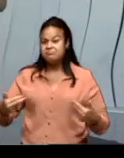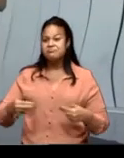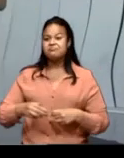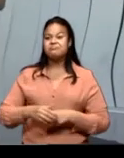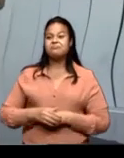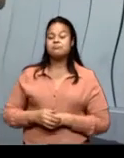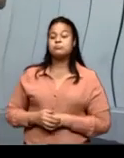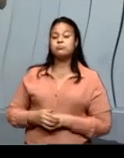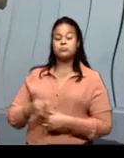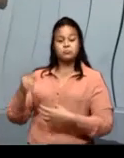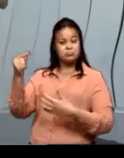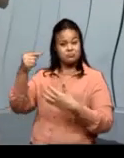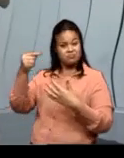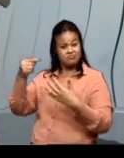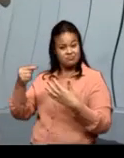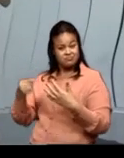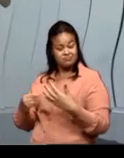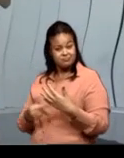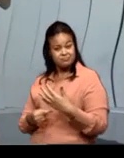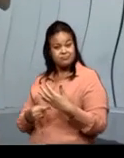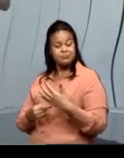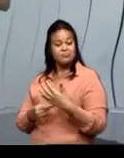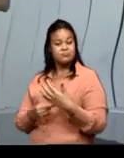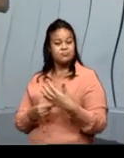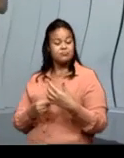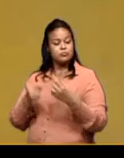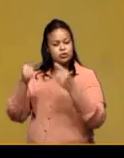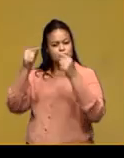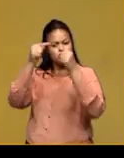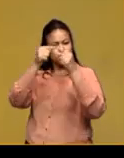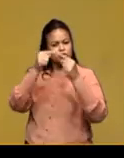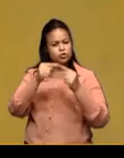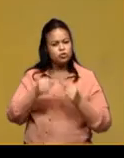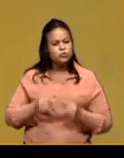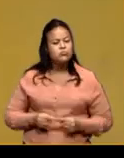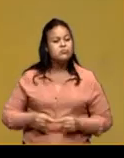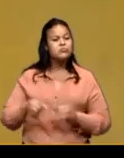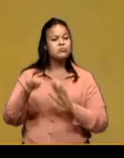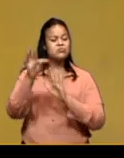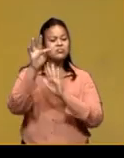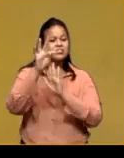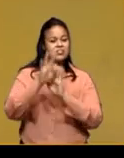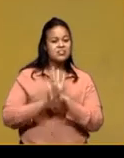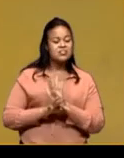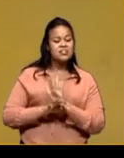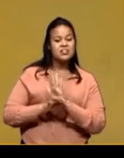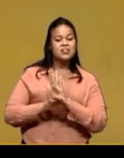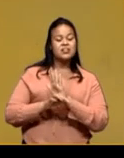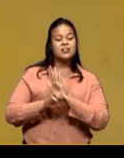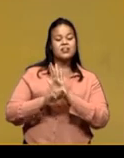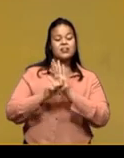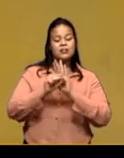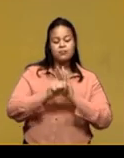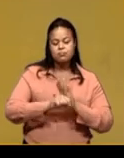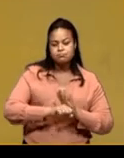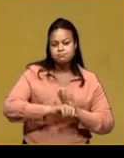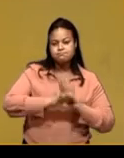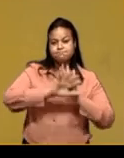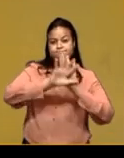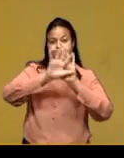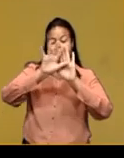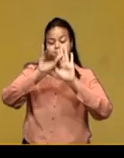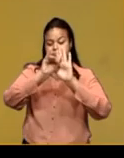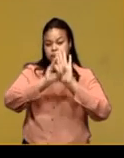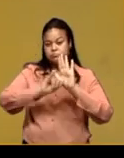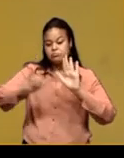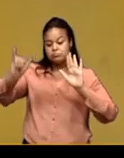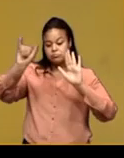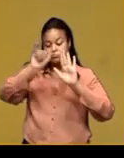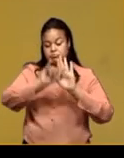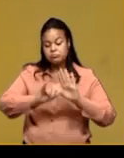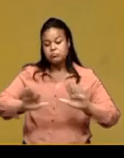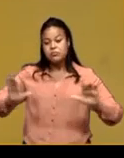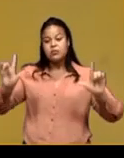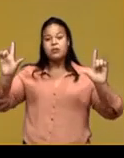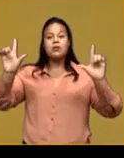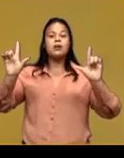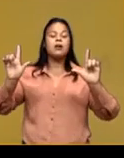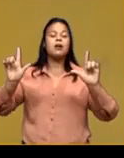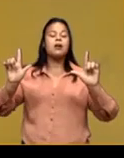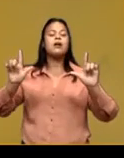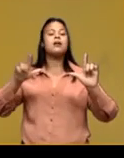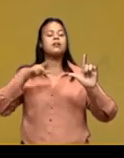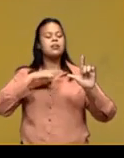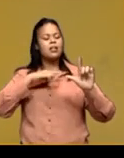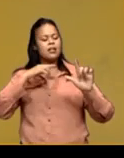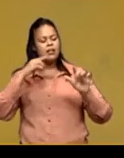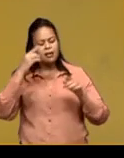outros tipos de texto, né, expositivos, né, que vão expor determinada